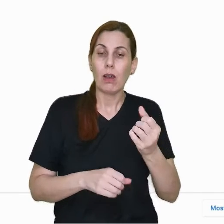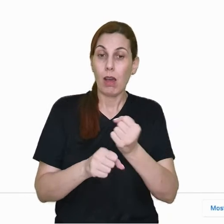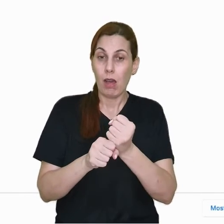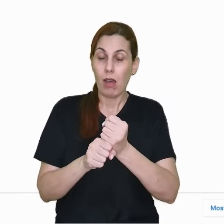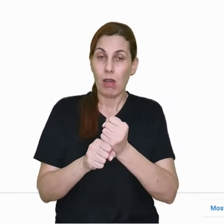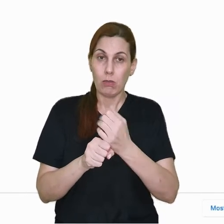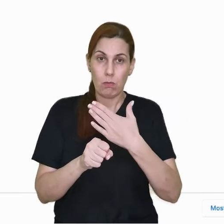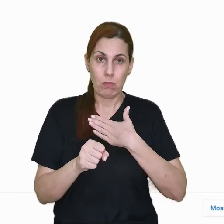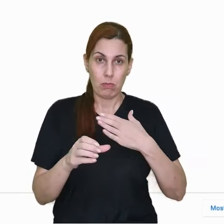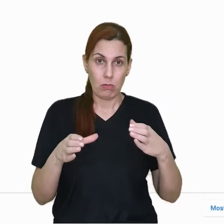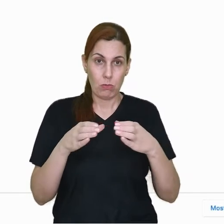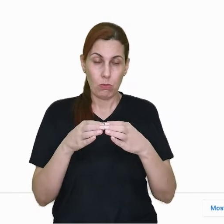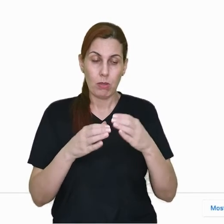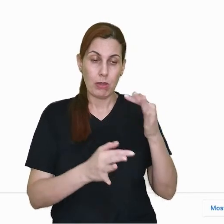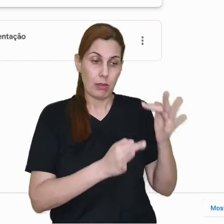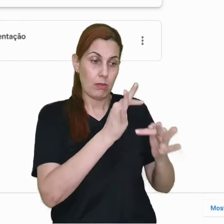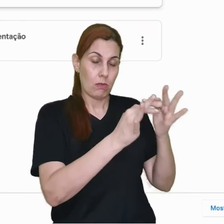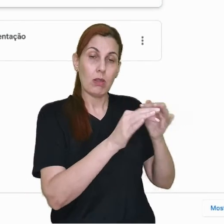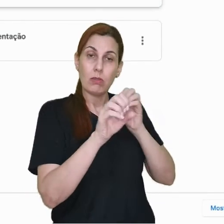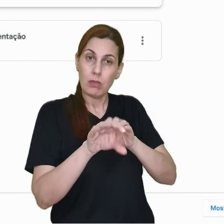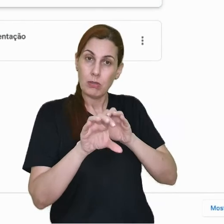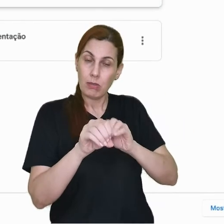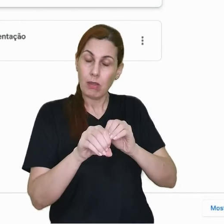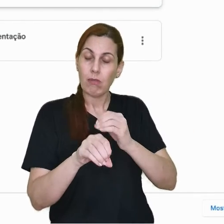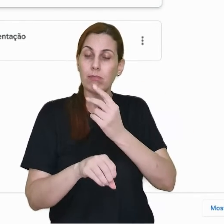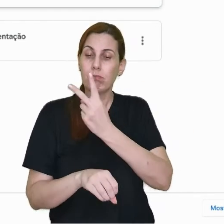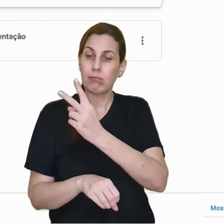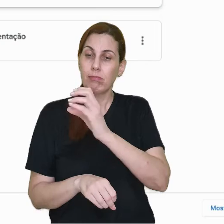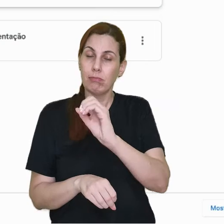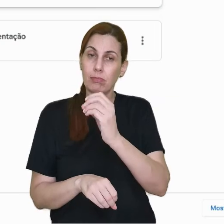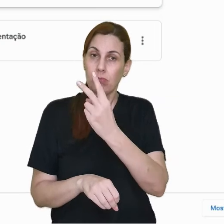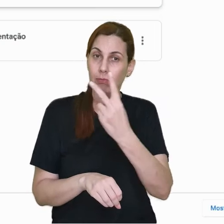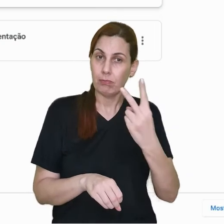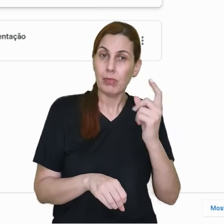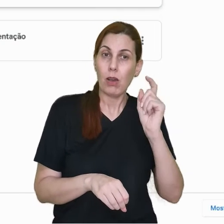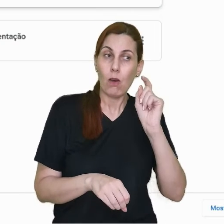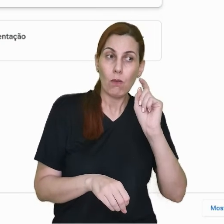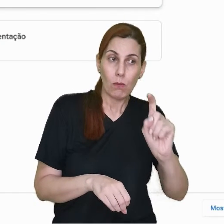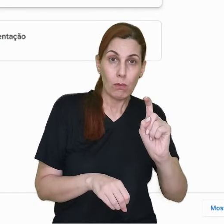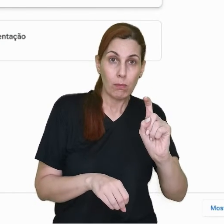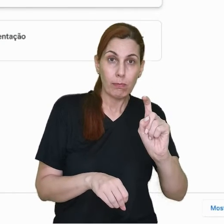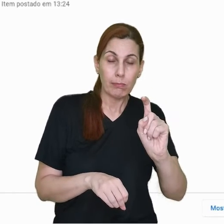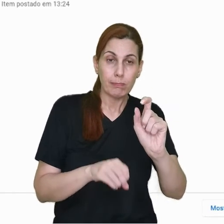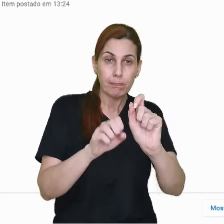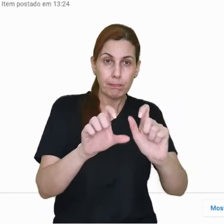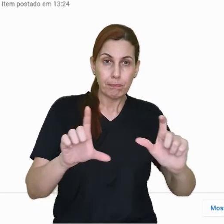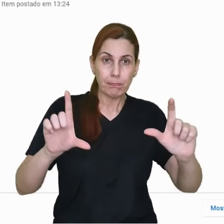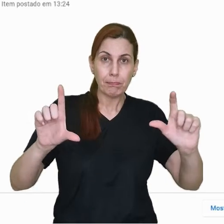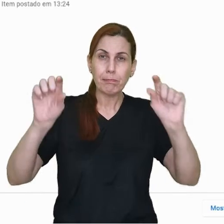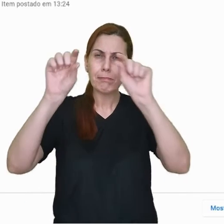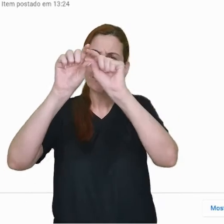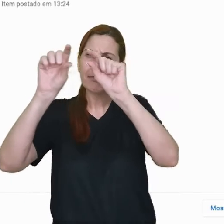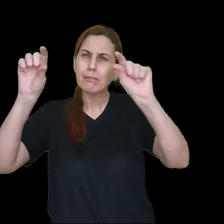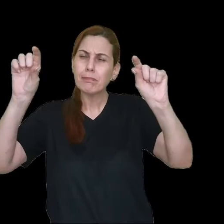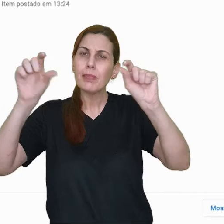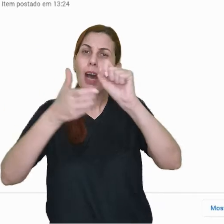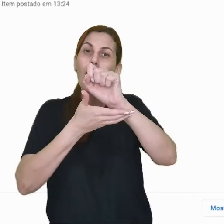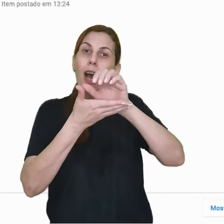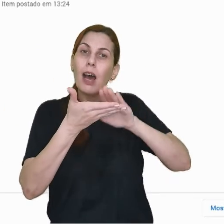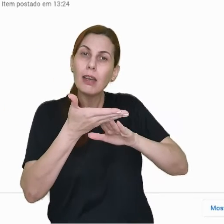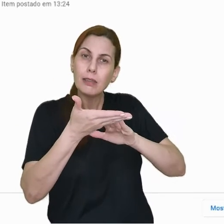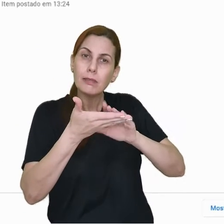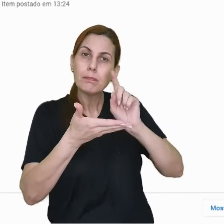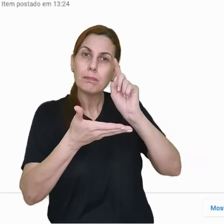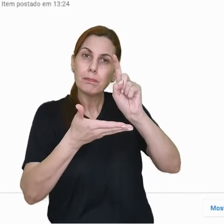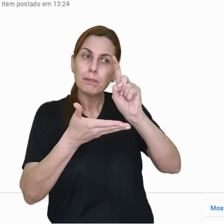tecnologia educacional de 2022, vou clicar aqui, vou lá em Atividades, tá? E vou